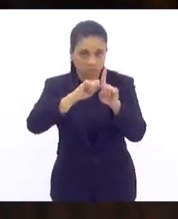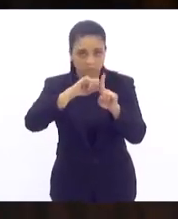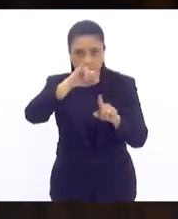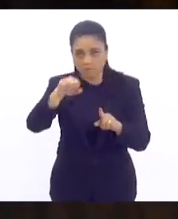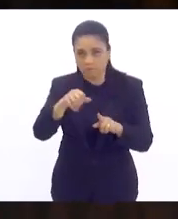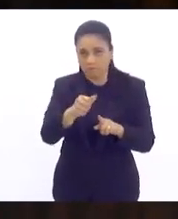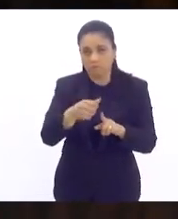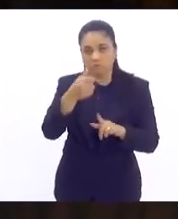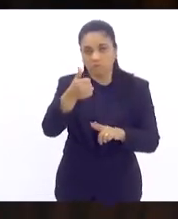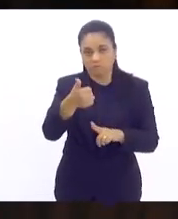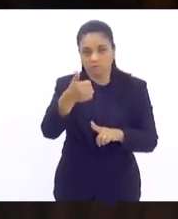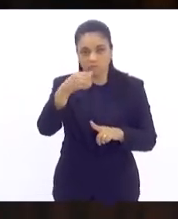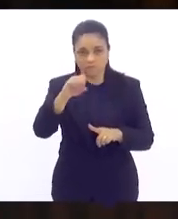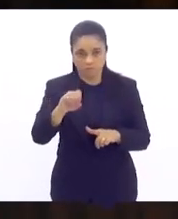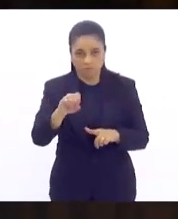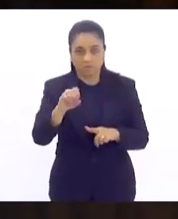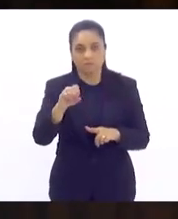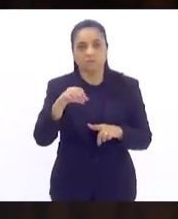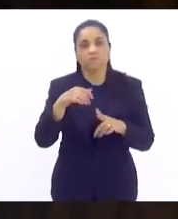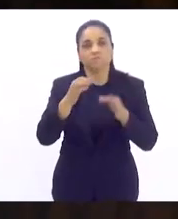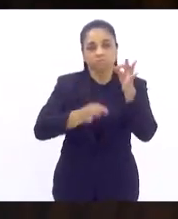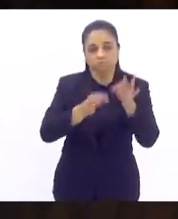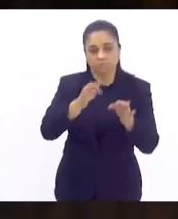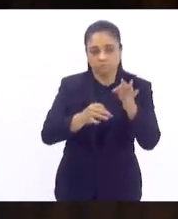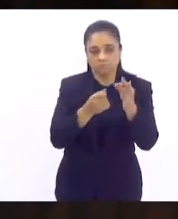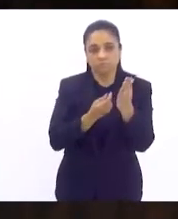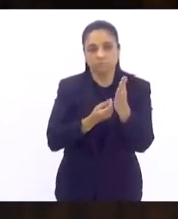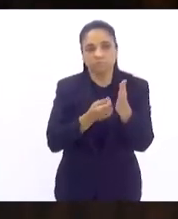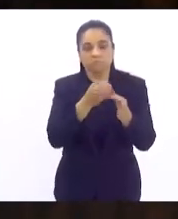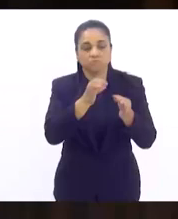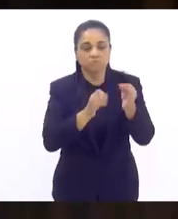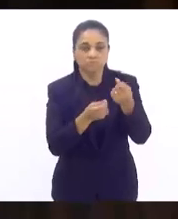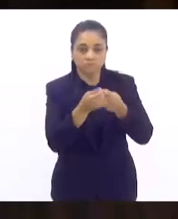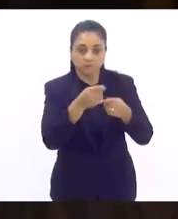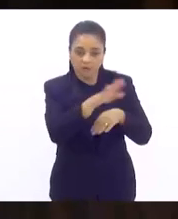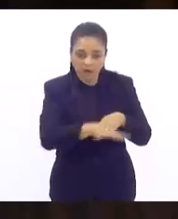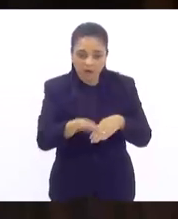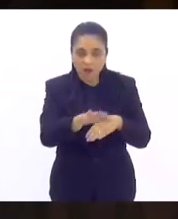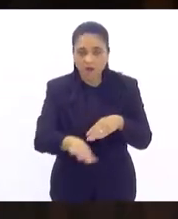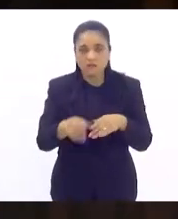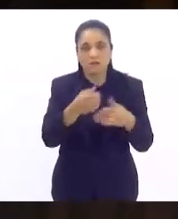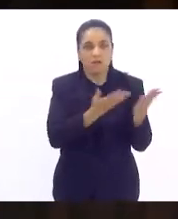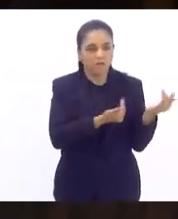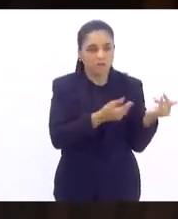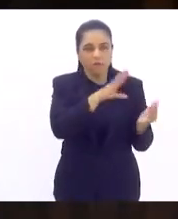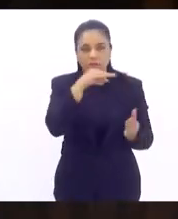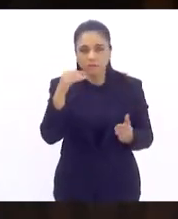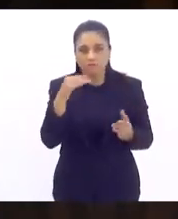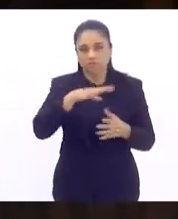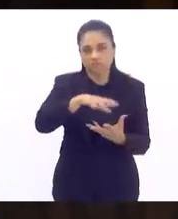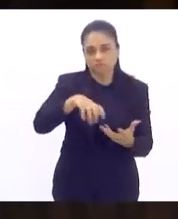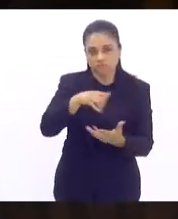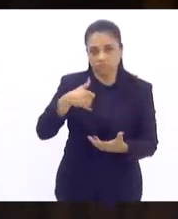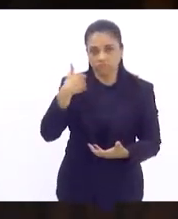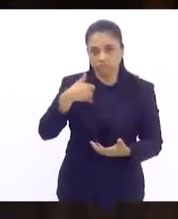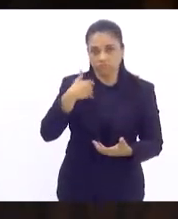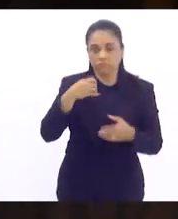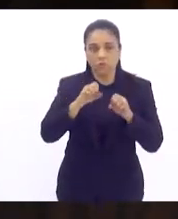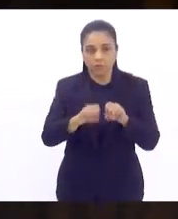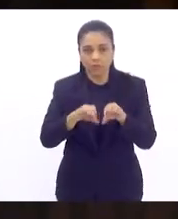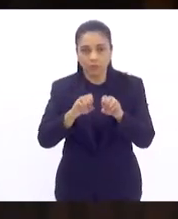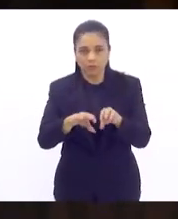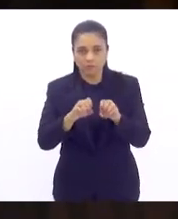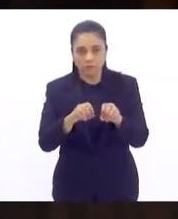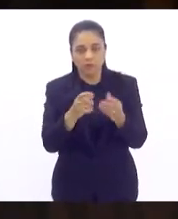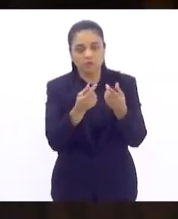pendentes de pareceres às comissões de Constituição e Justiça, de assuntos da criança, do adolescente e idoso, de educação